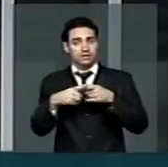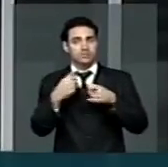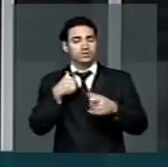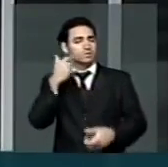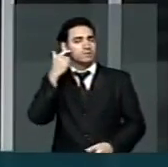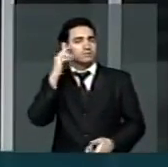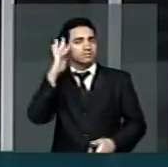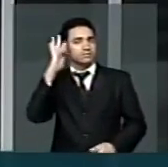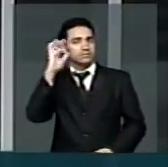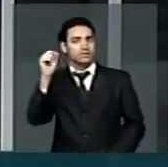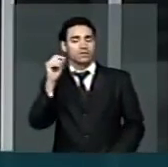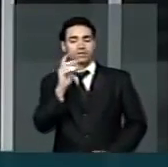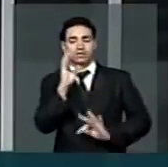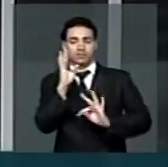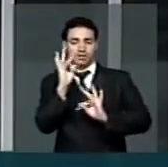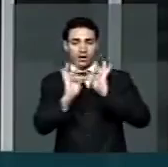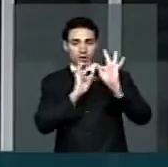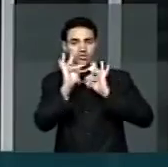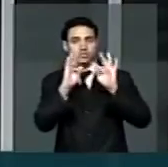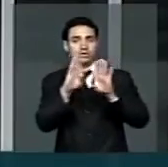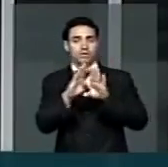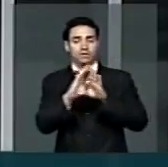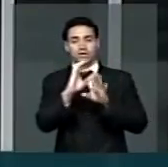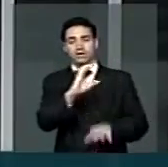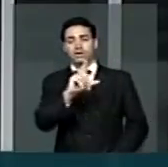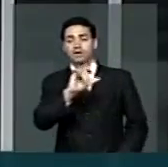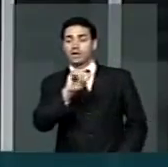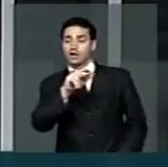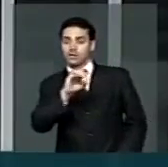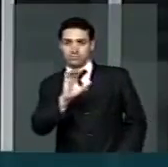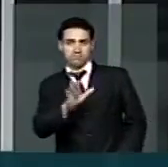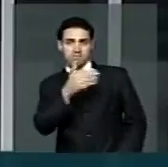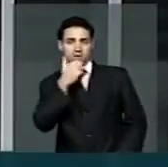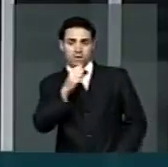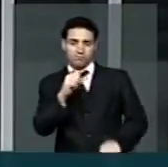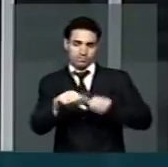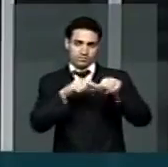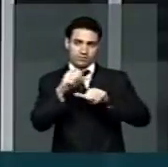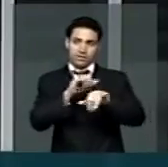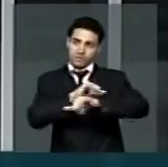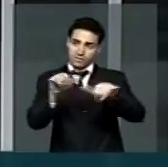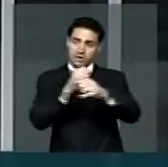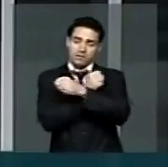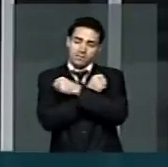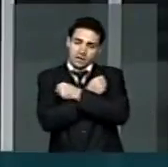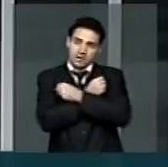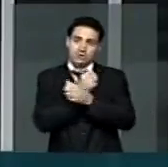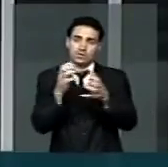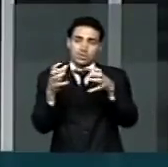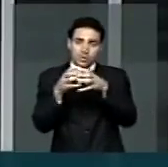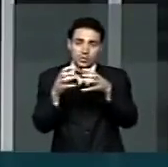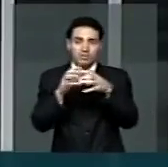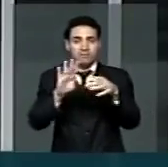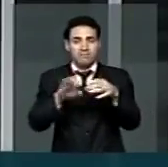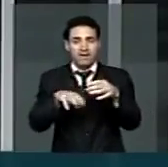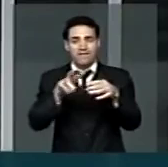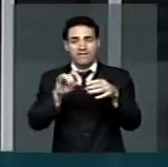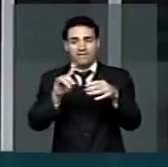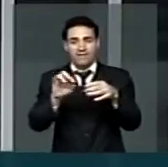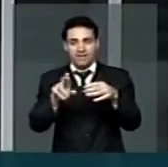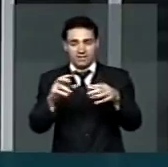tecnológico, do ponto de vista clínico tem melhorado muito. Queria deixar um abraço ao grupo Bem Viver da cidade de Colatina,